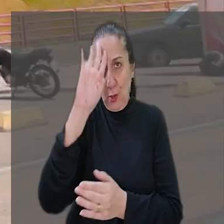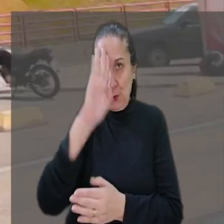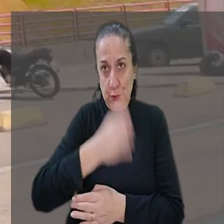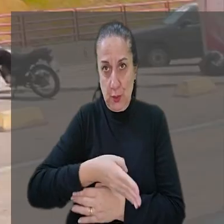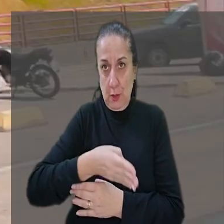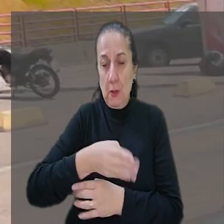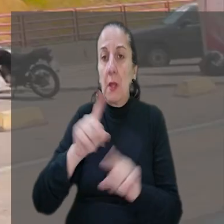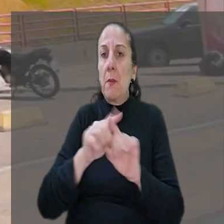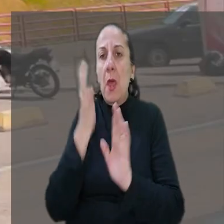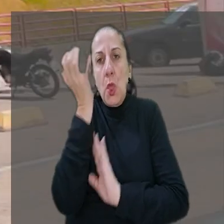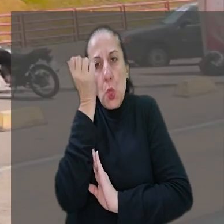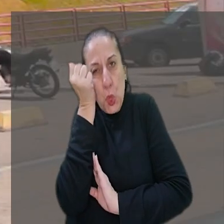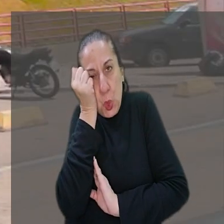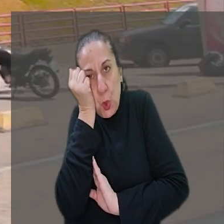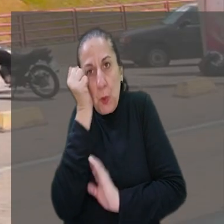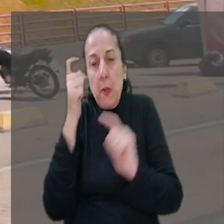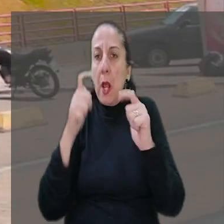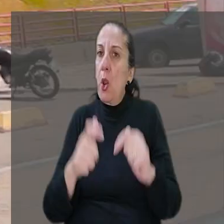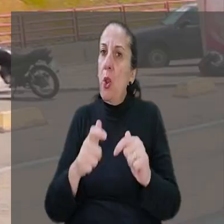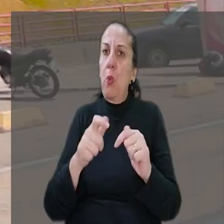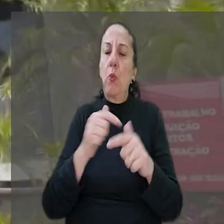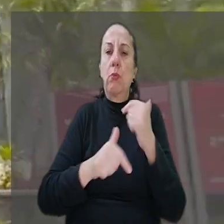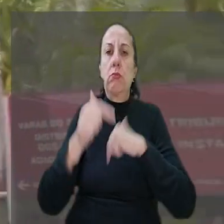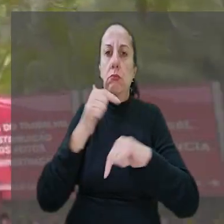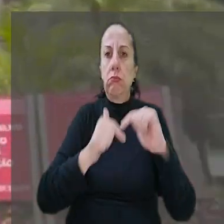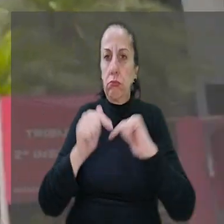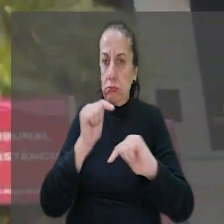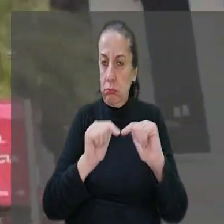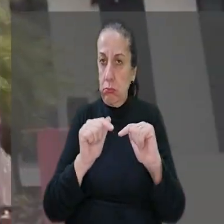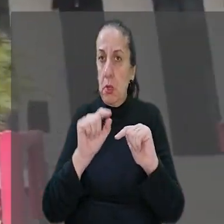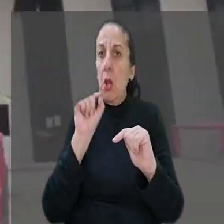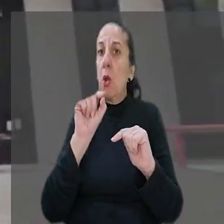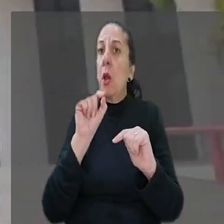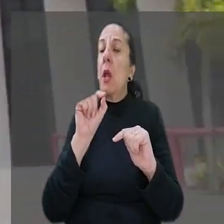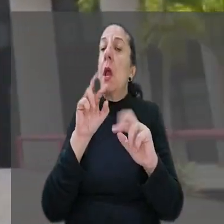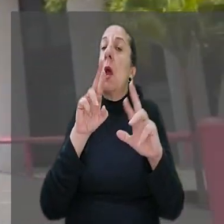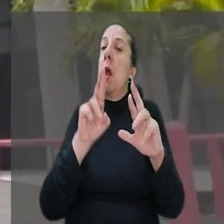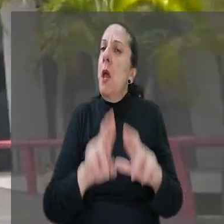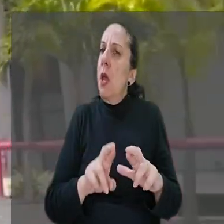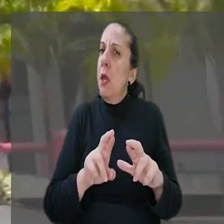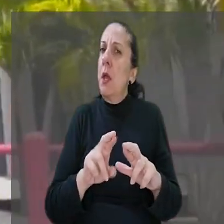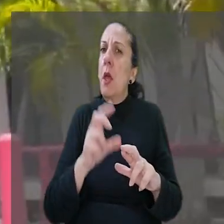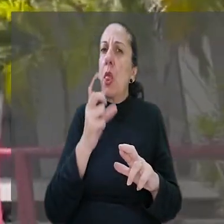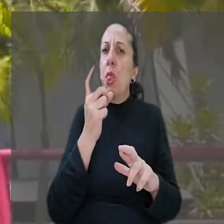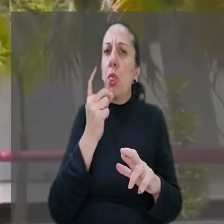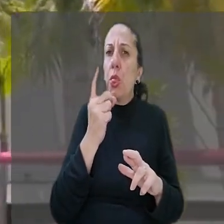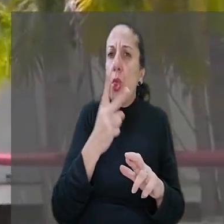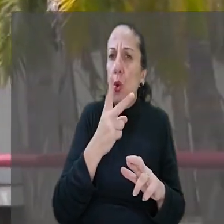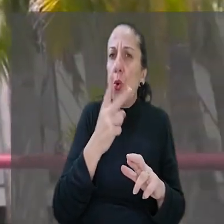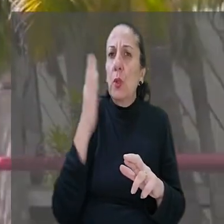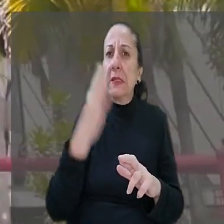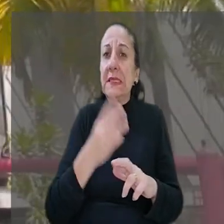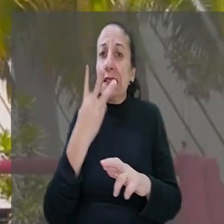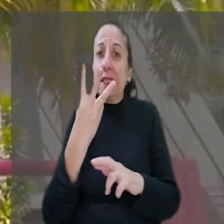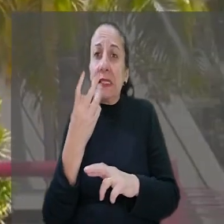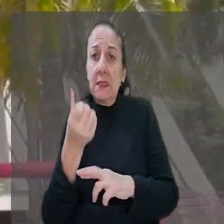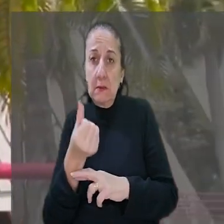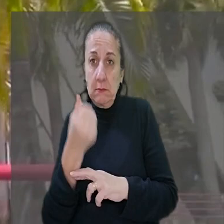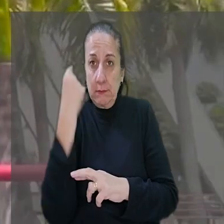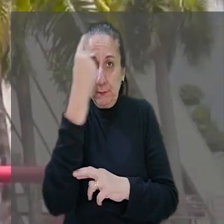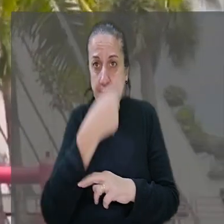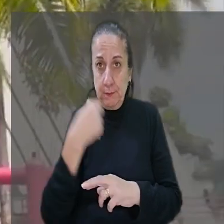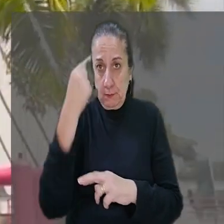consecutivas, além de dormirem no local de trabalho. O regime presumido pelo regional foi o de 12 por 36.